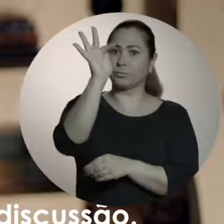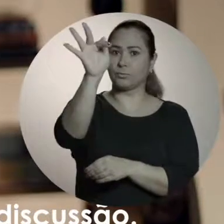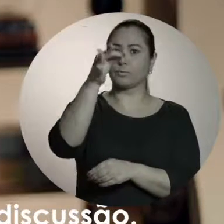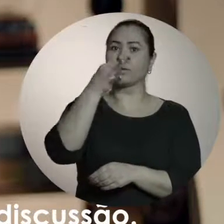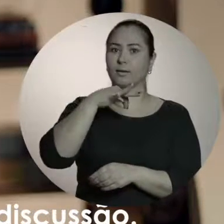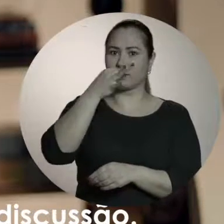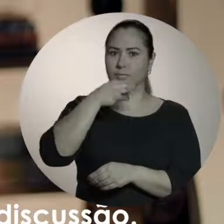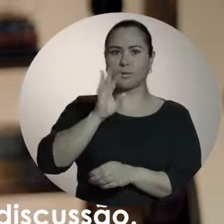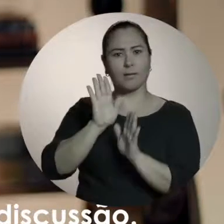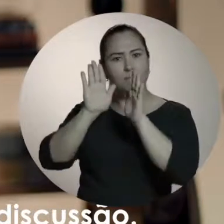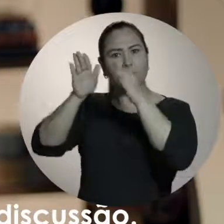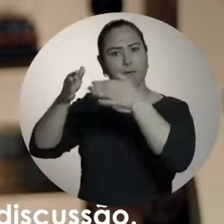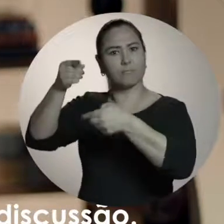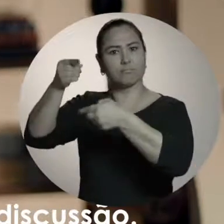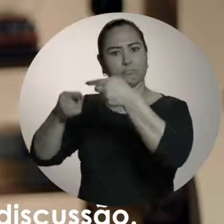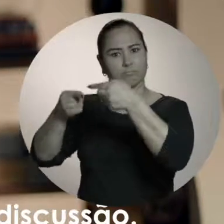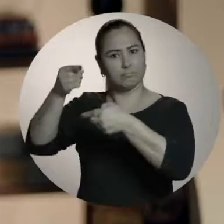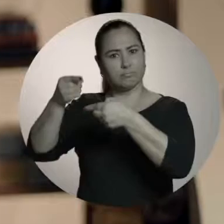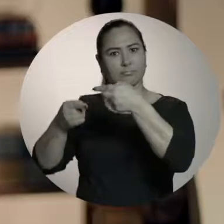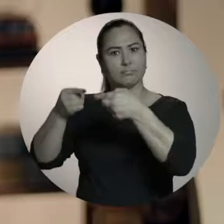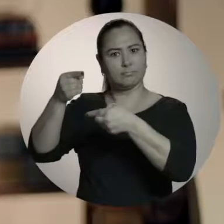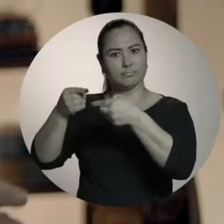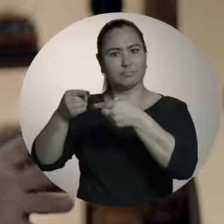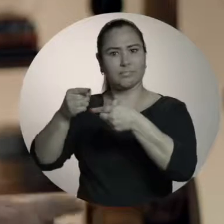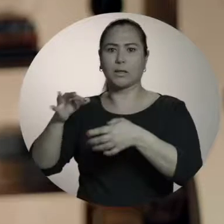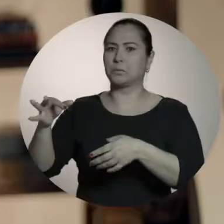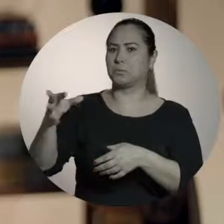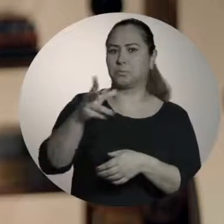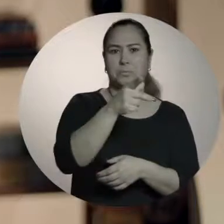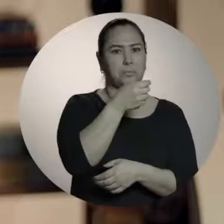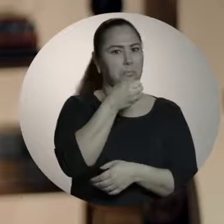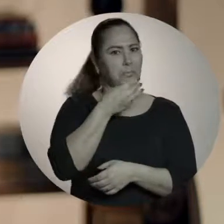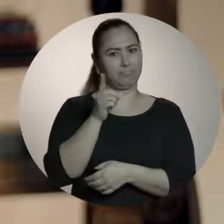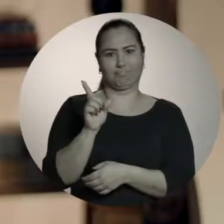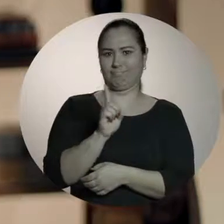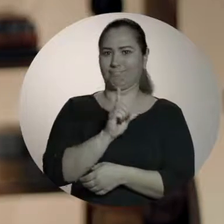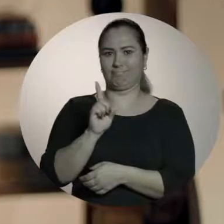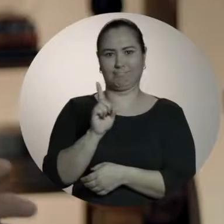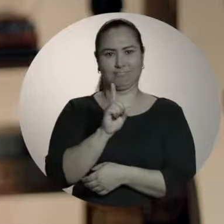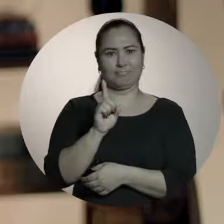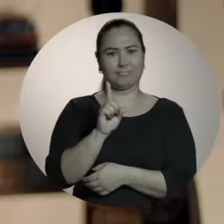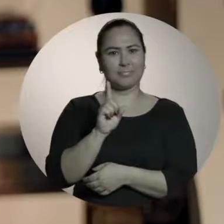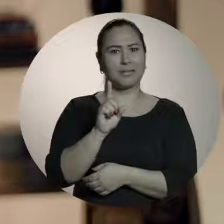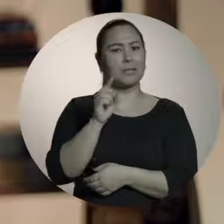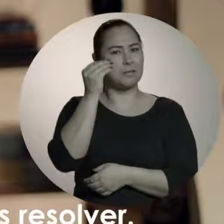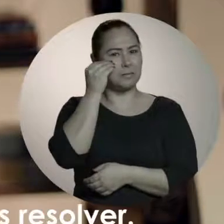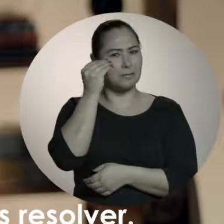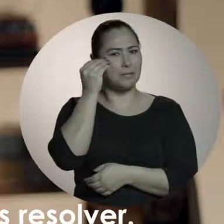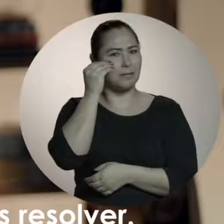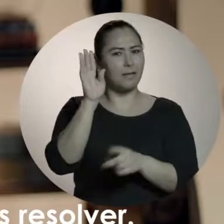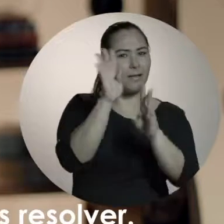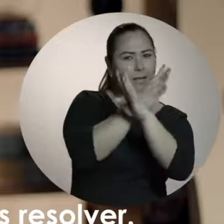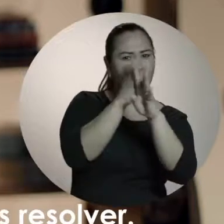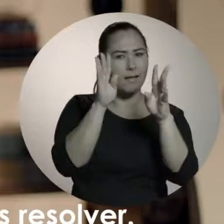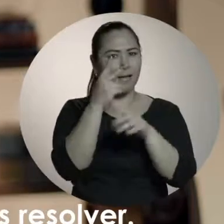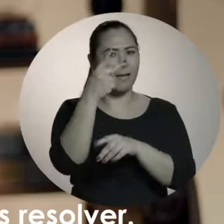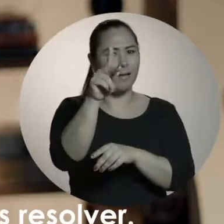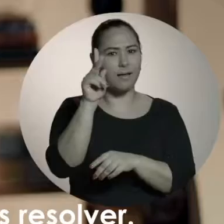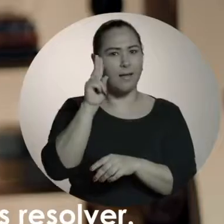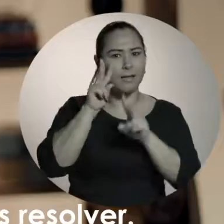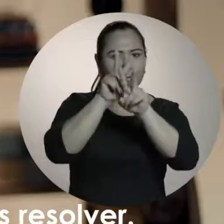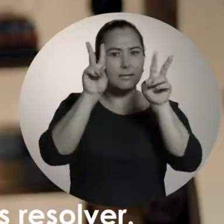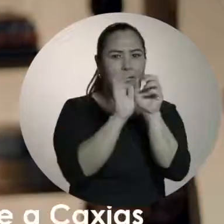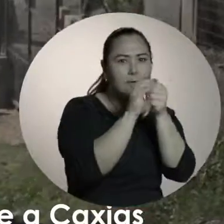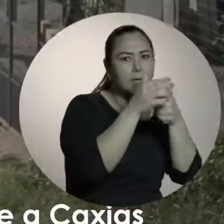Caxias deve ser o foco da discussão. Nem tudo é um mar de rosas. Tentam desviar a sua atenção para esconder os problemas que